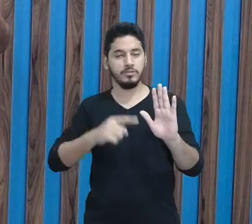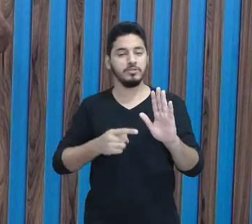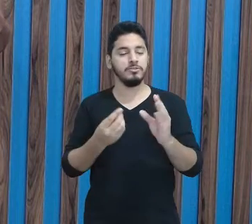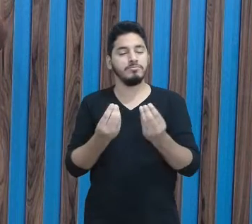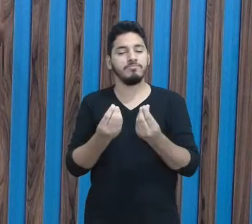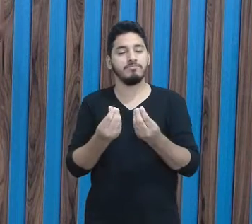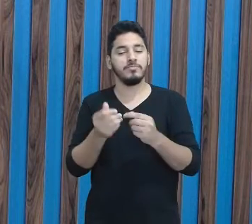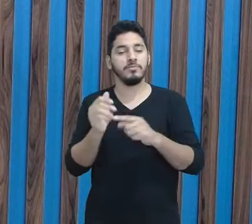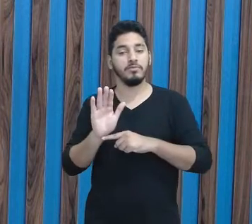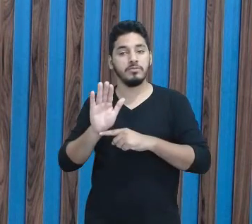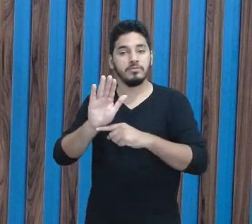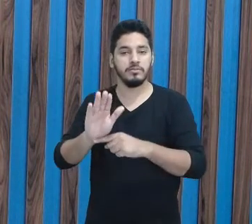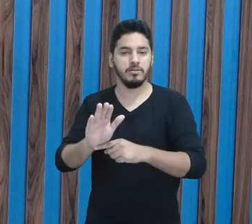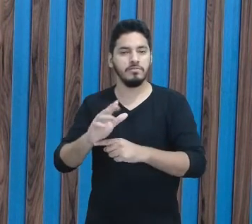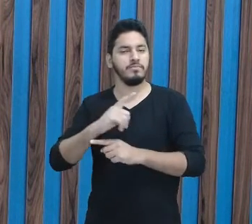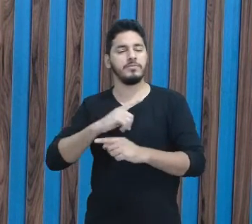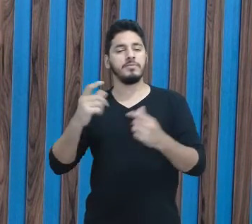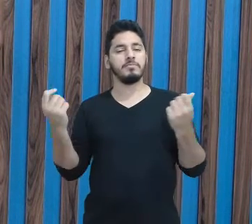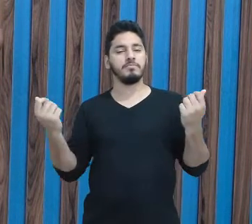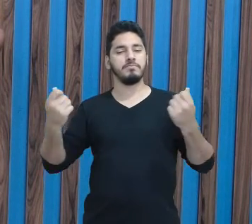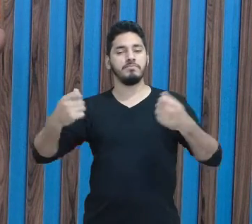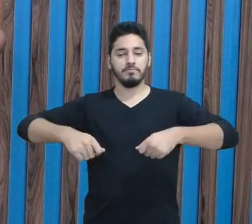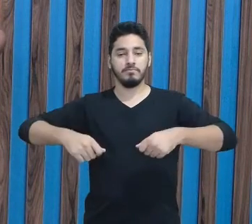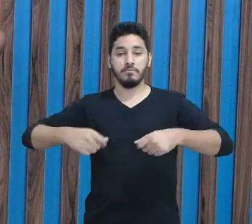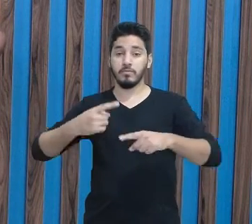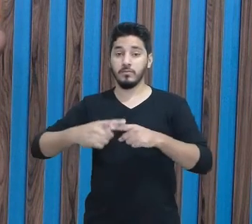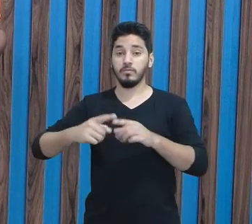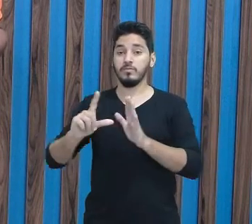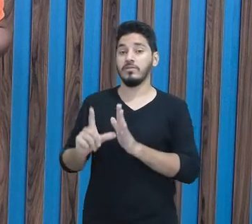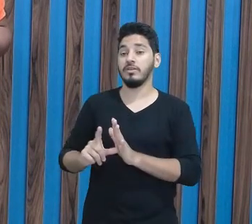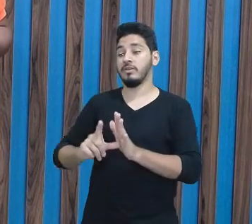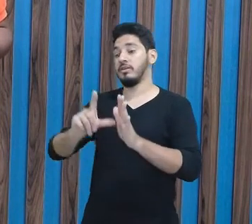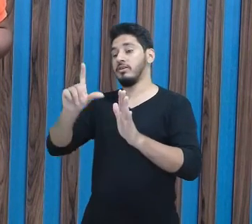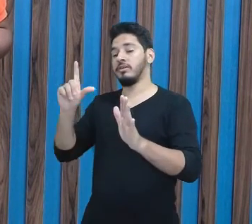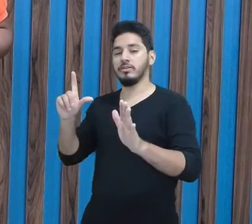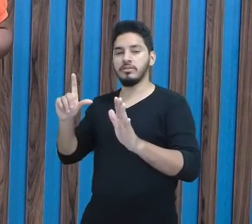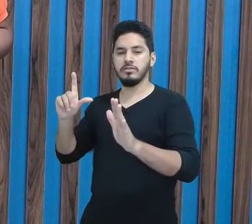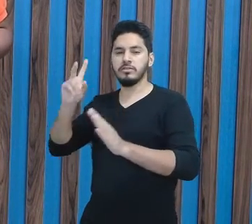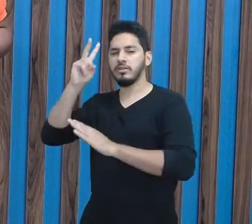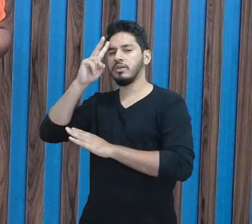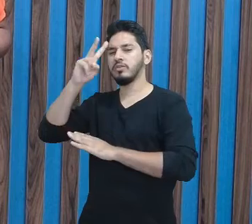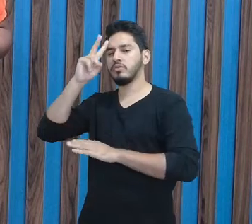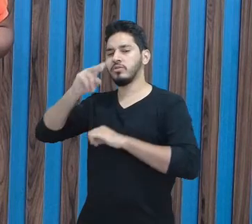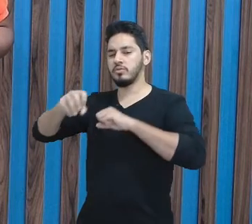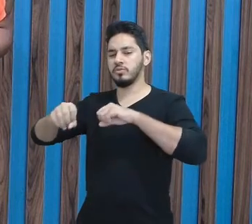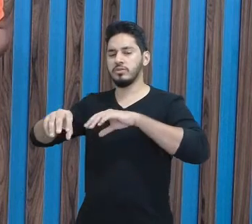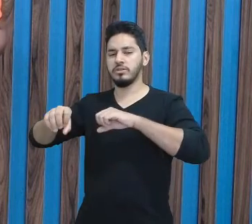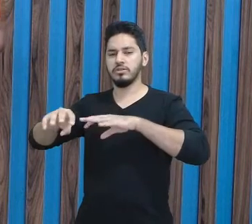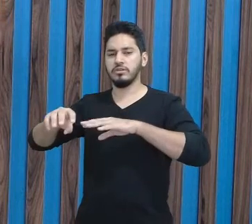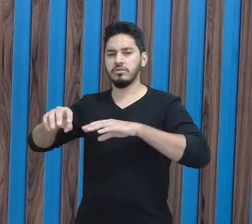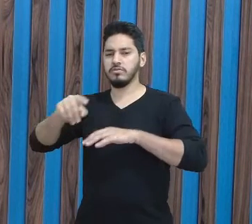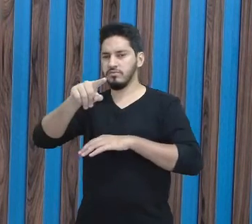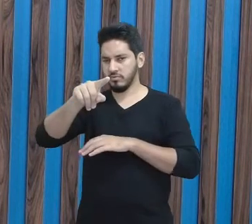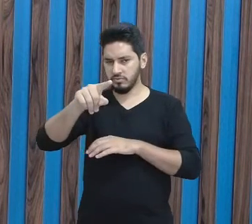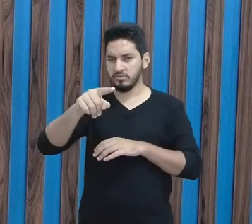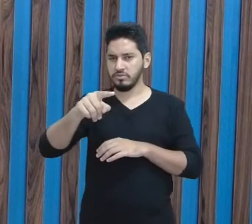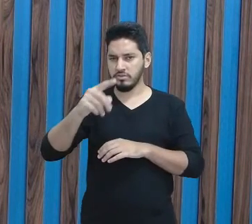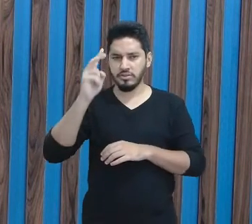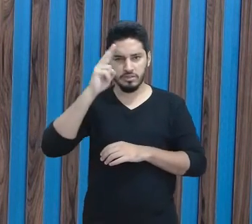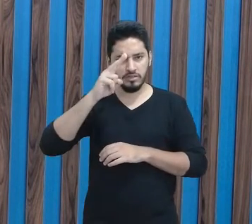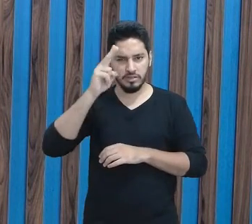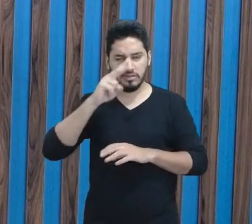apresentar, de trazer possibilidades. Porque antes, na história da educação, você deve lembrar